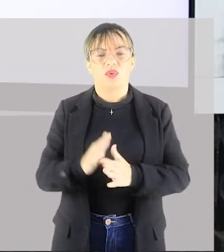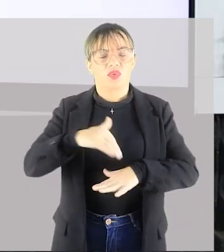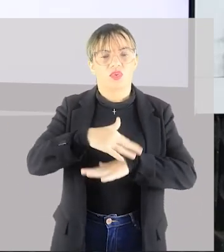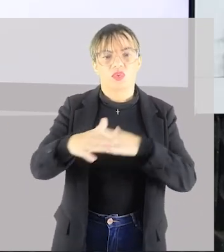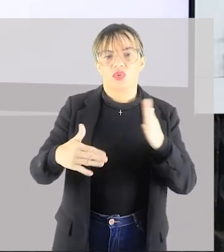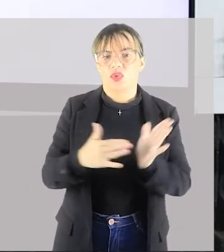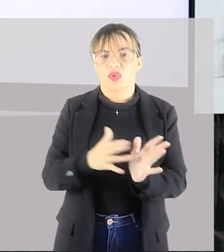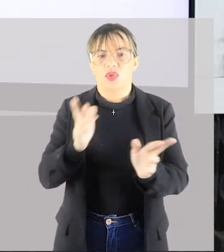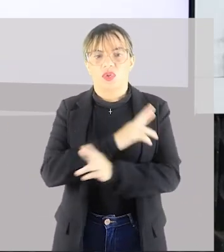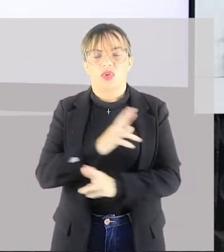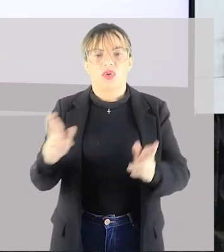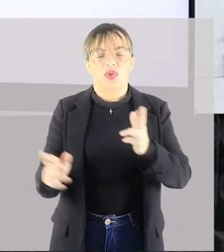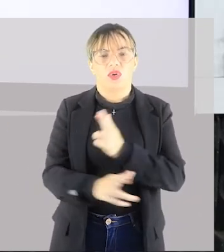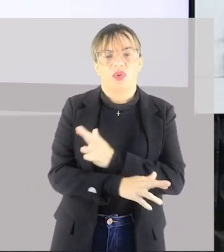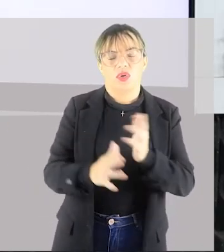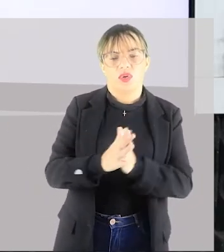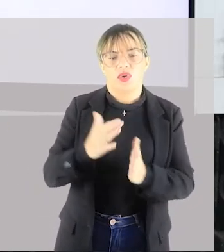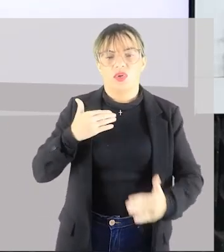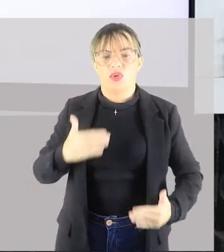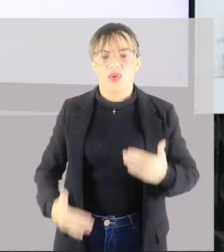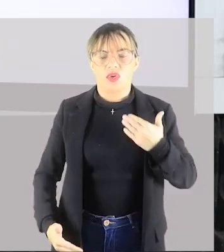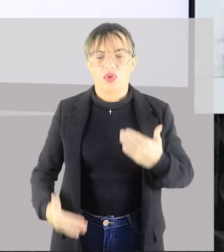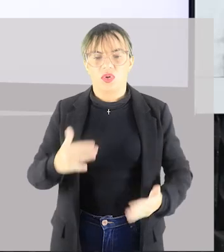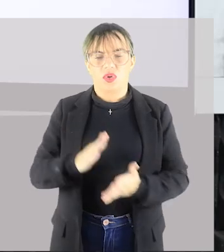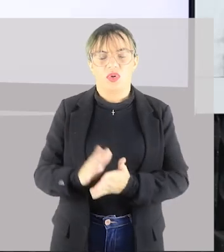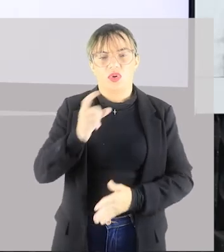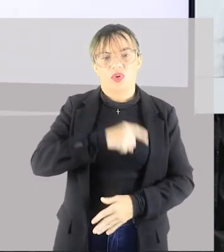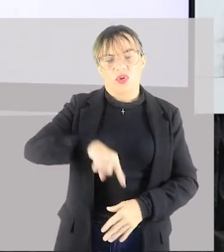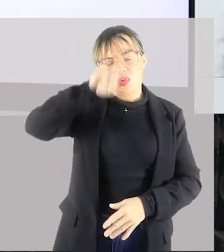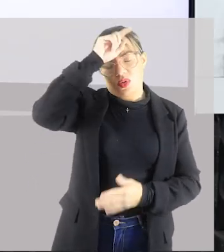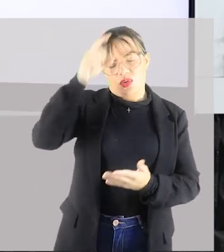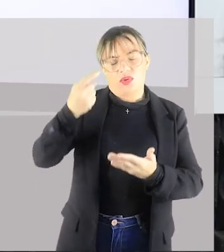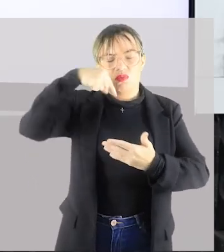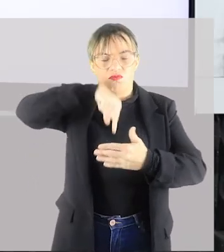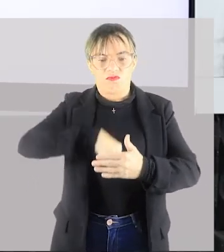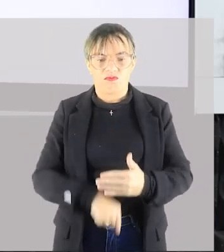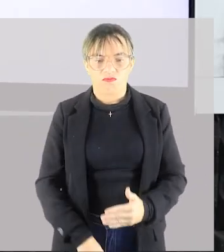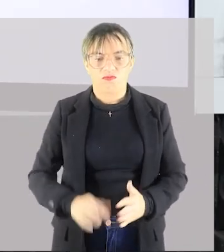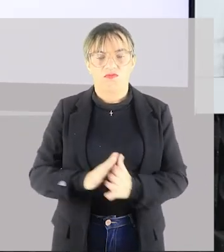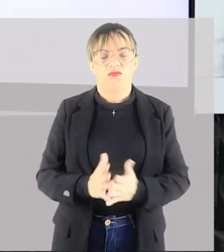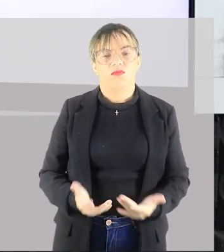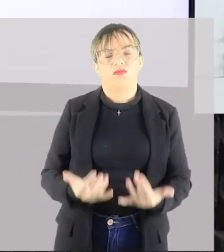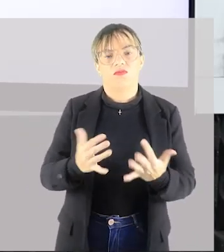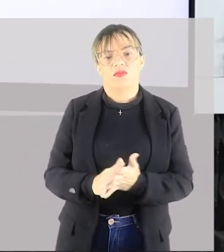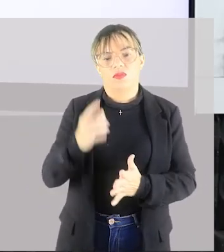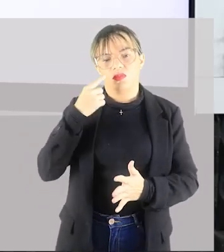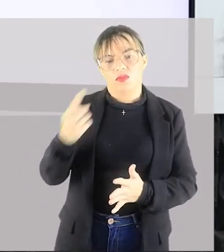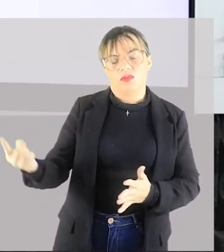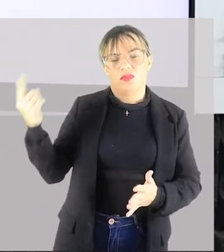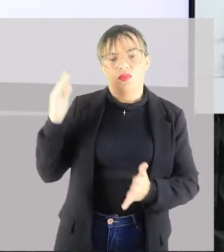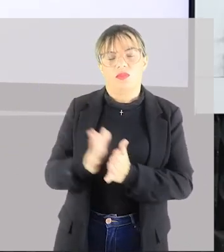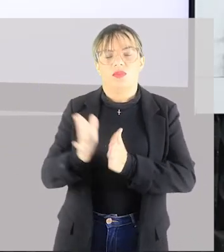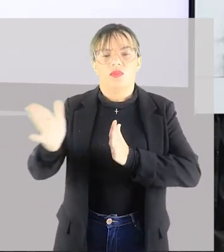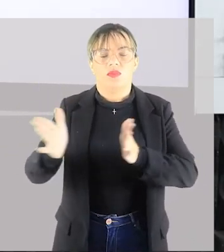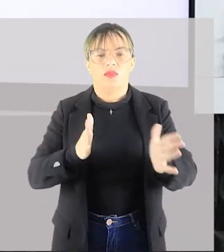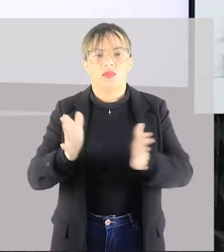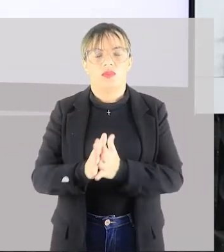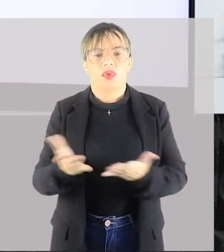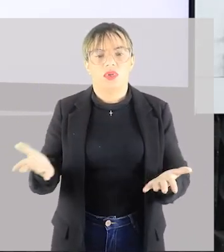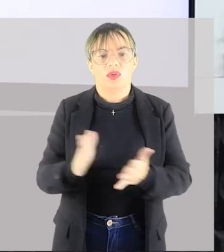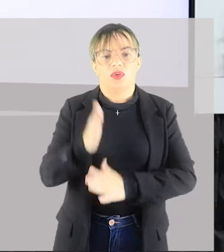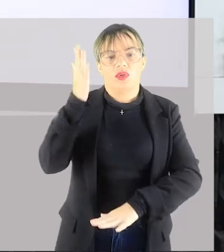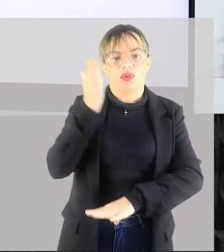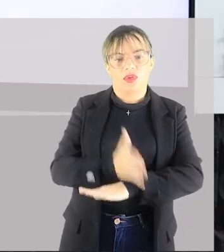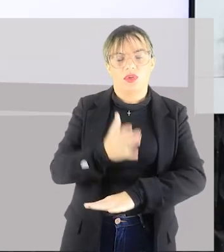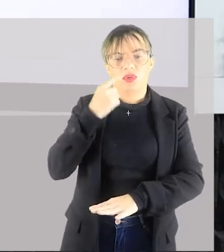era considerado demoníaco. Então a dança também fez parte desse período histórico e ela era